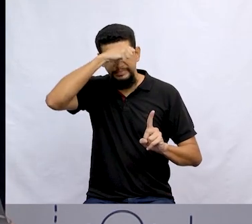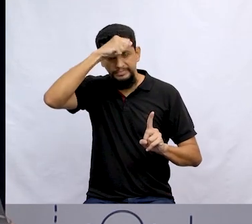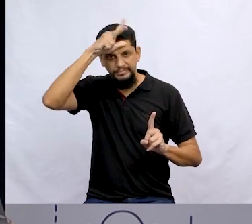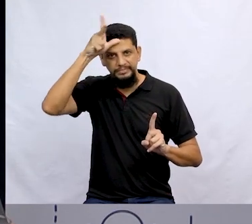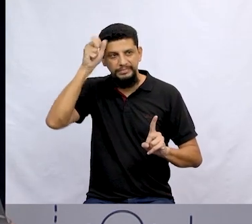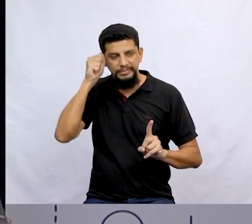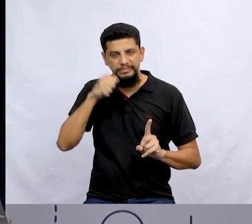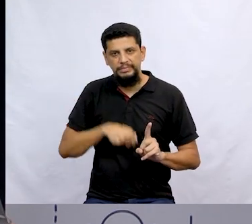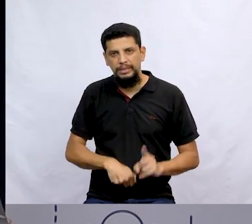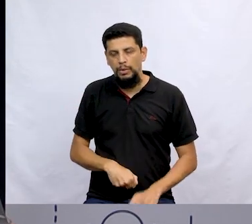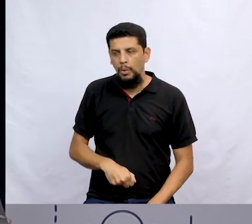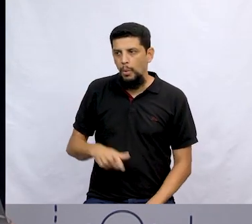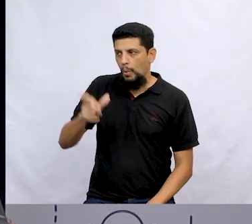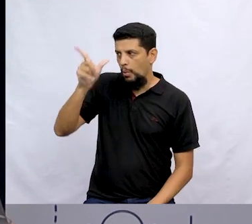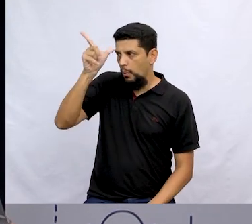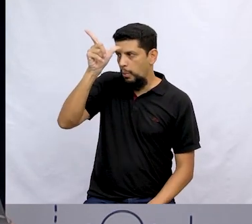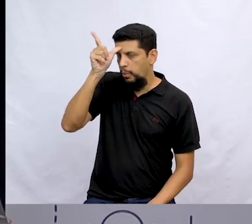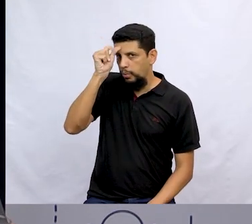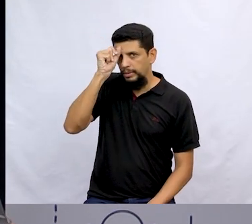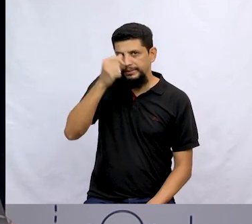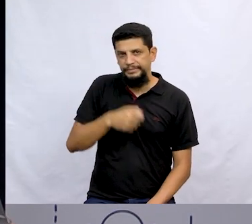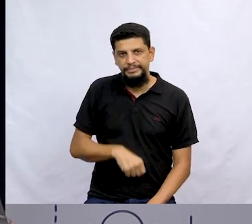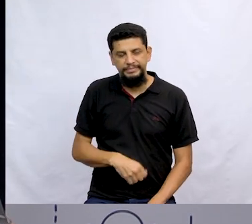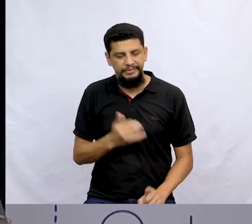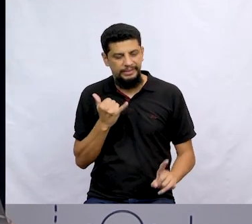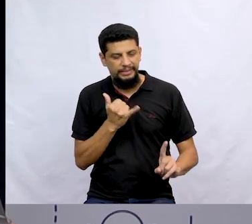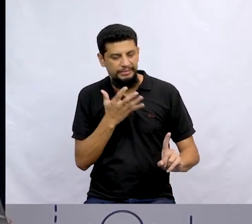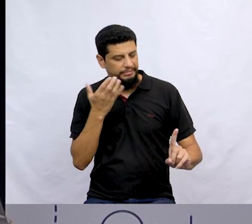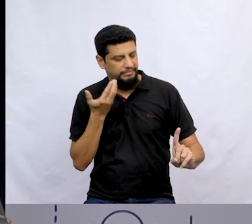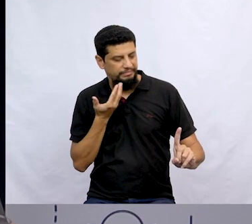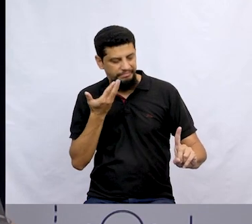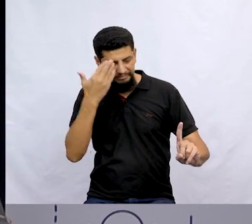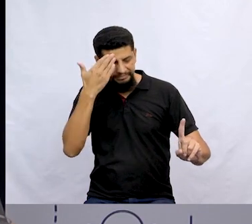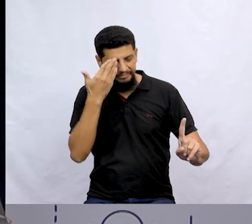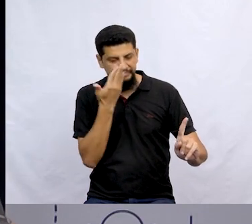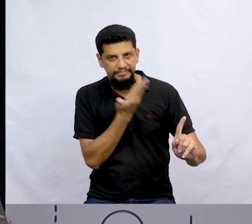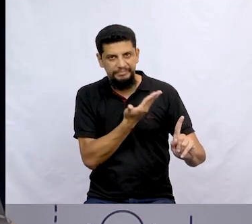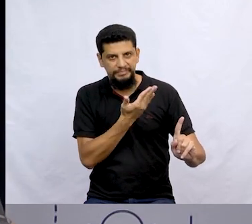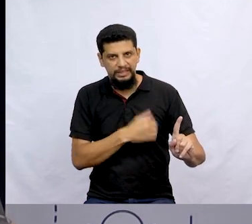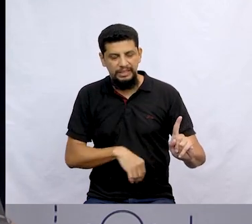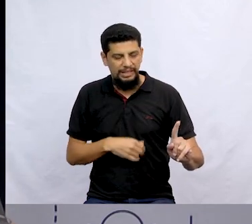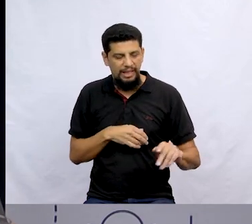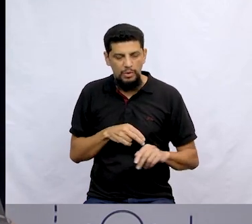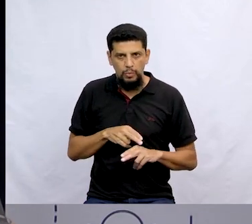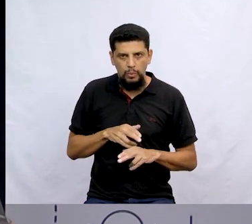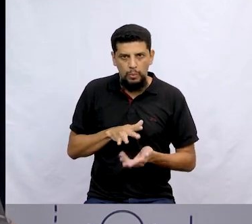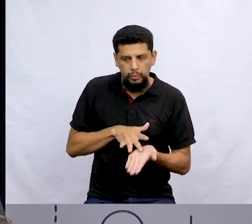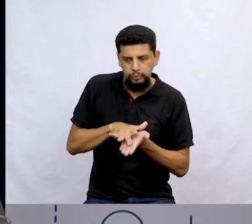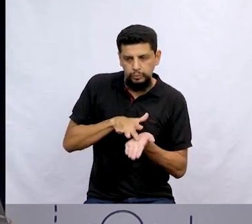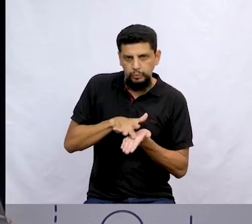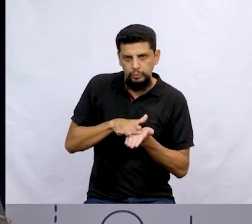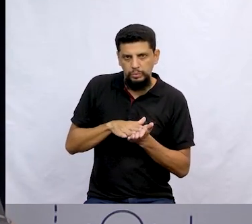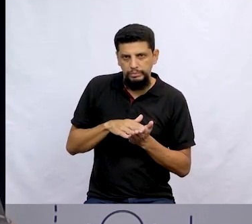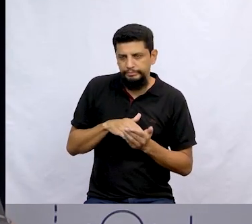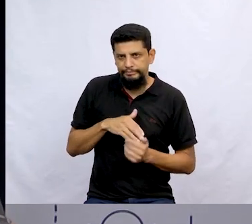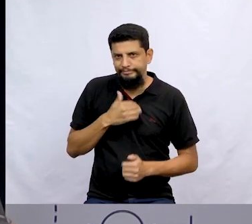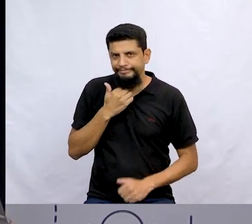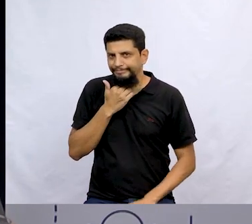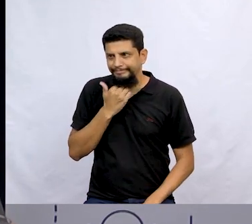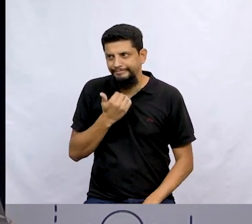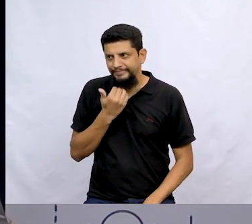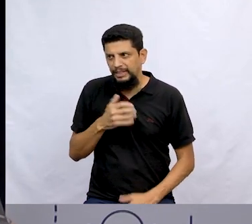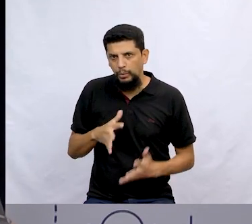mandou chamar Zelito. E queria agradecê-lo muito. Zelito, então, fingindo ali que não tinha nada a ver com aquela